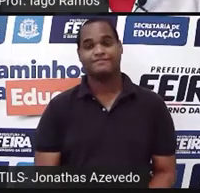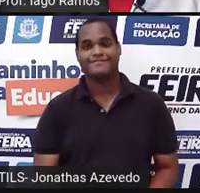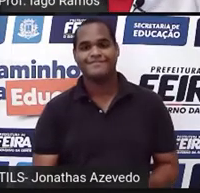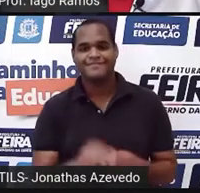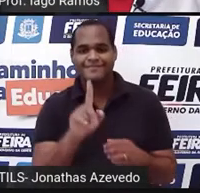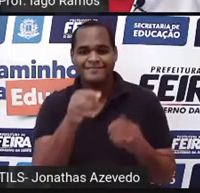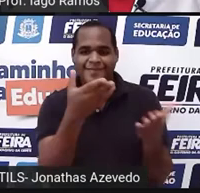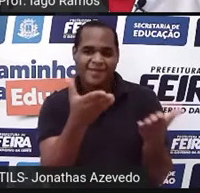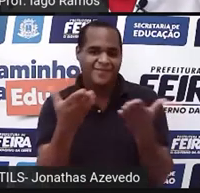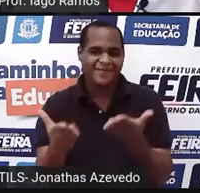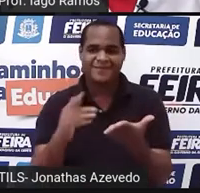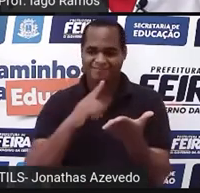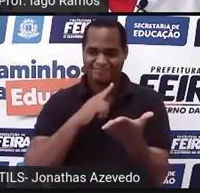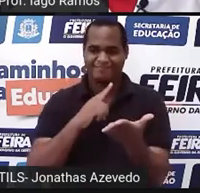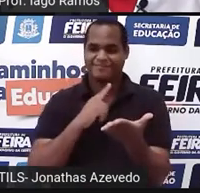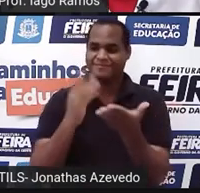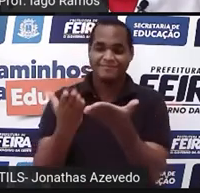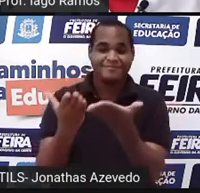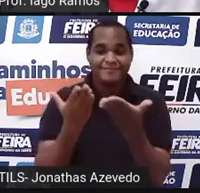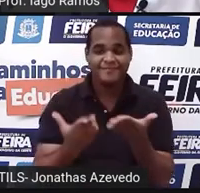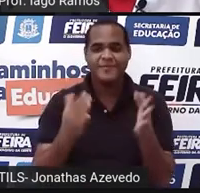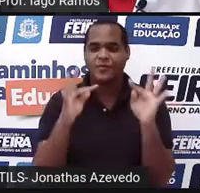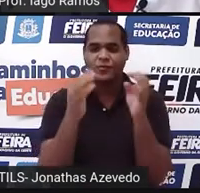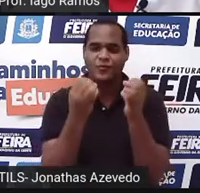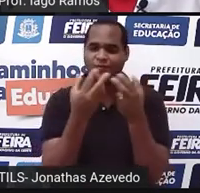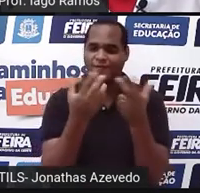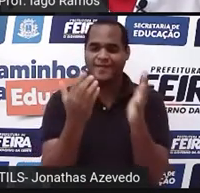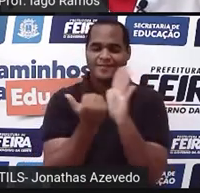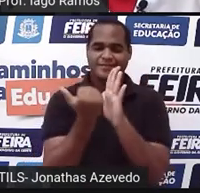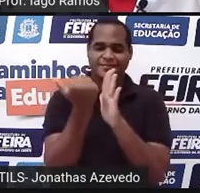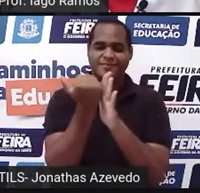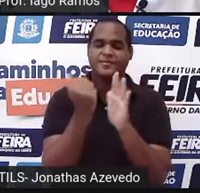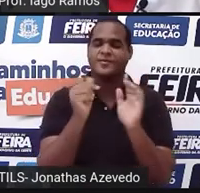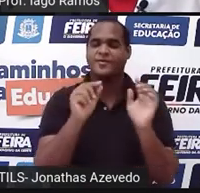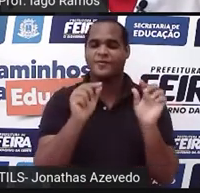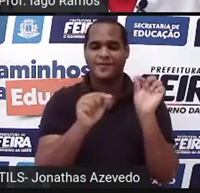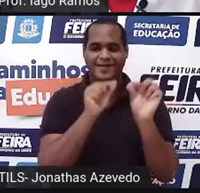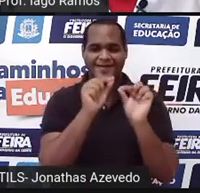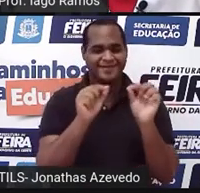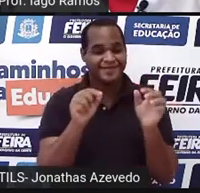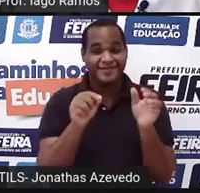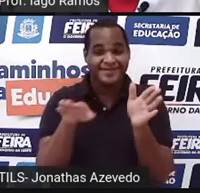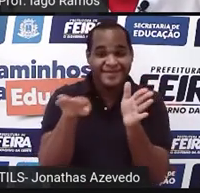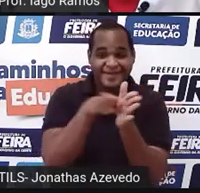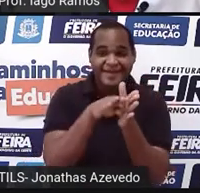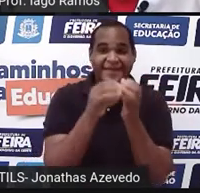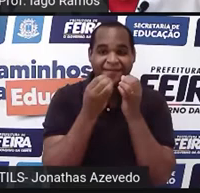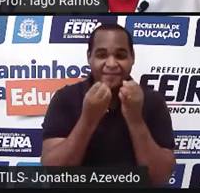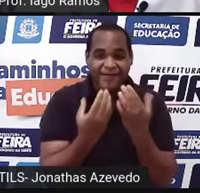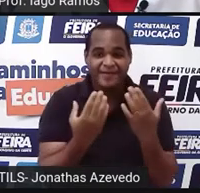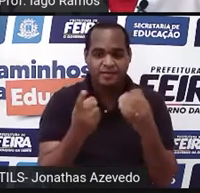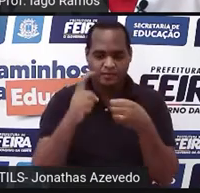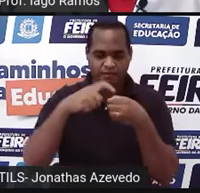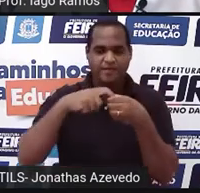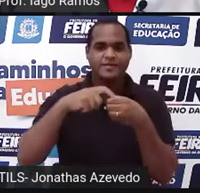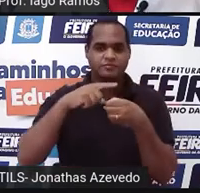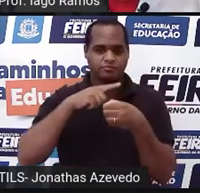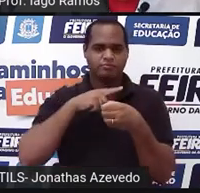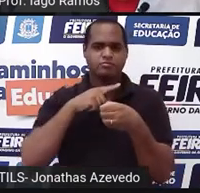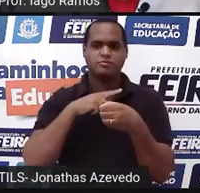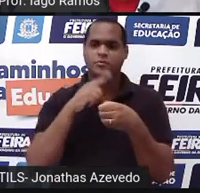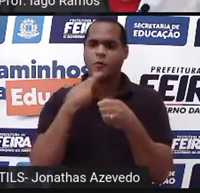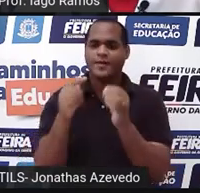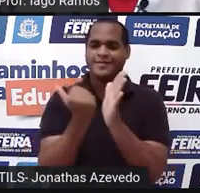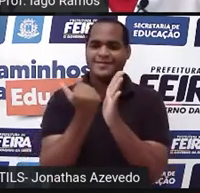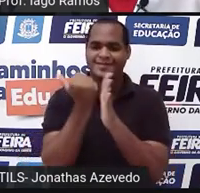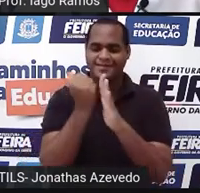Sejam bem-vindos, sejam bem-vindas mais uma vez. Chegamos, estamos de volta. Mais uma